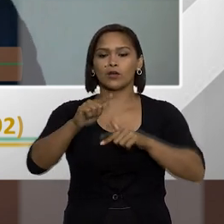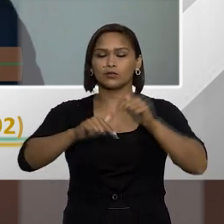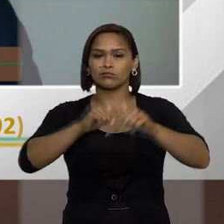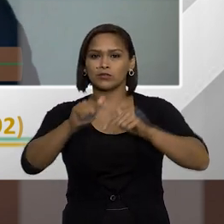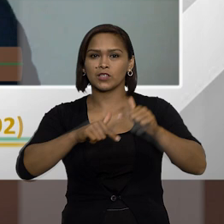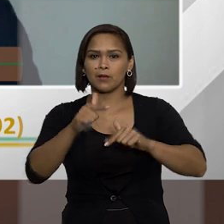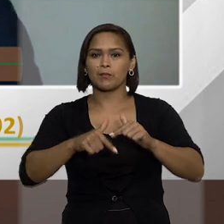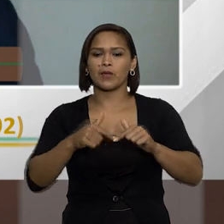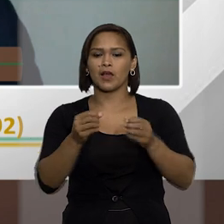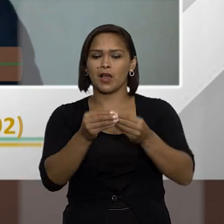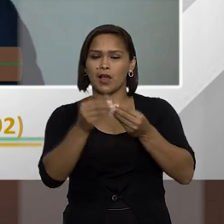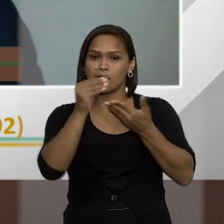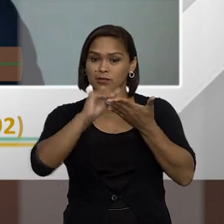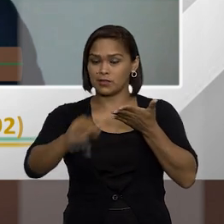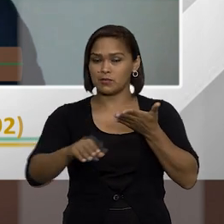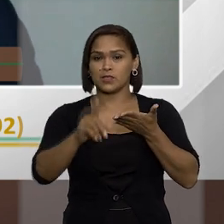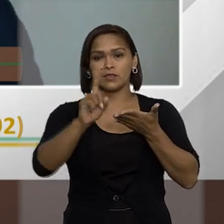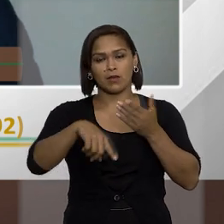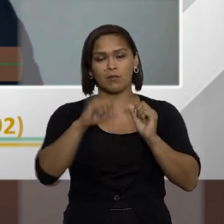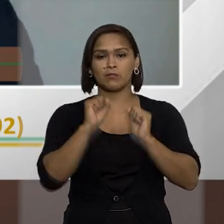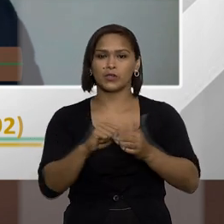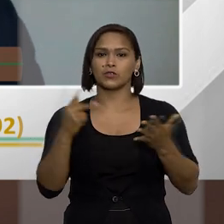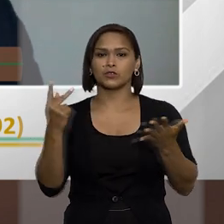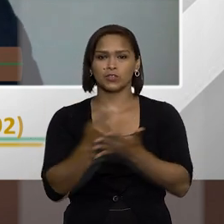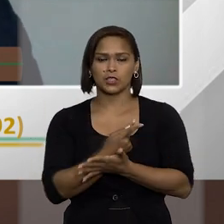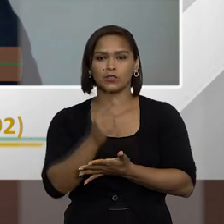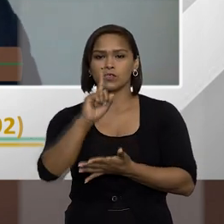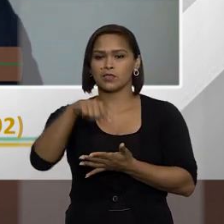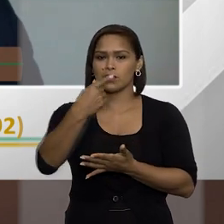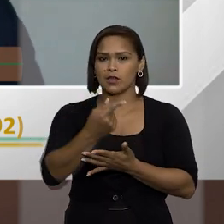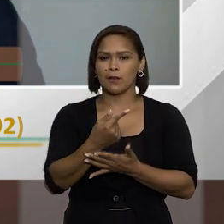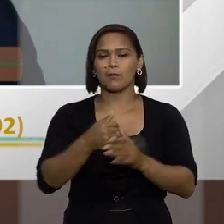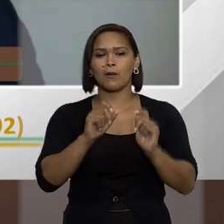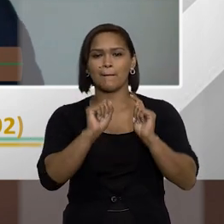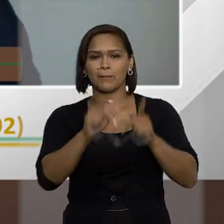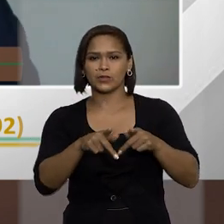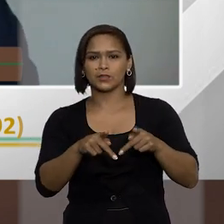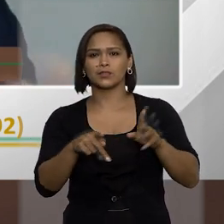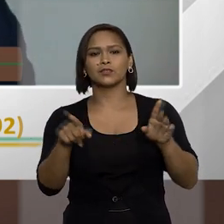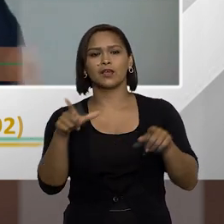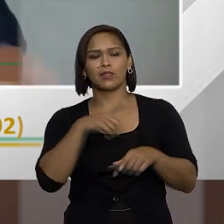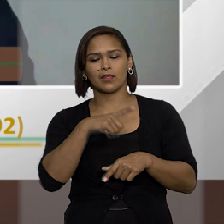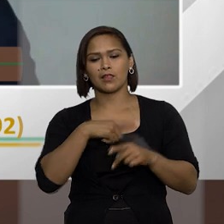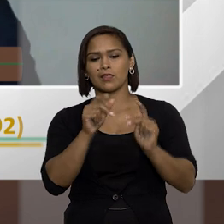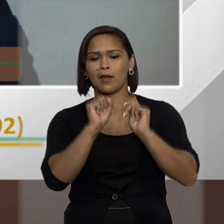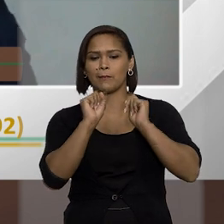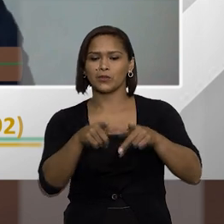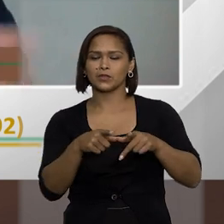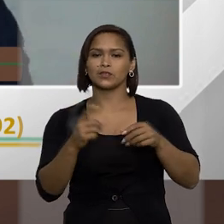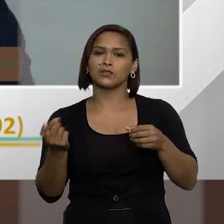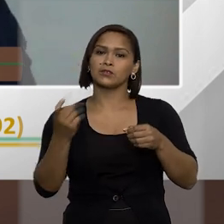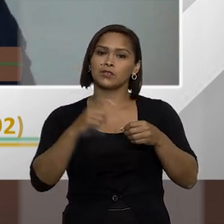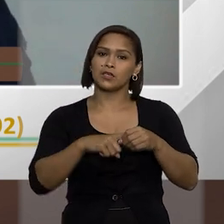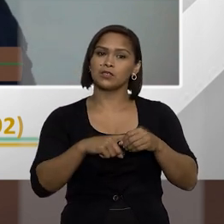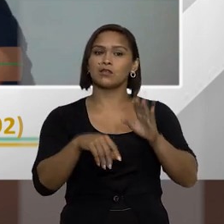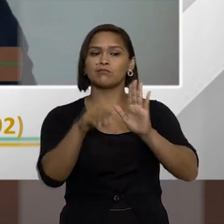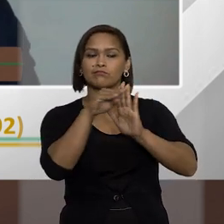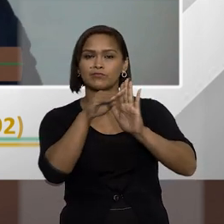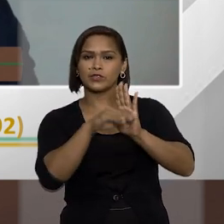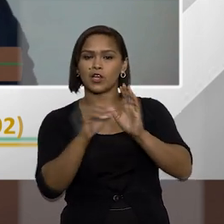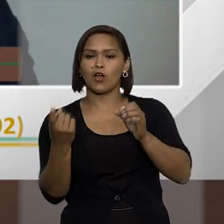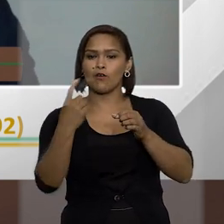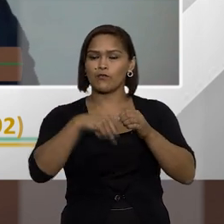atividade levariam a sua demissão pode ser que após ele ter se aposentado ele tenha aposentadoria ou até mesmo uma